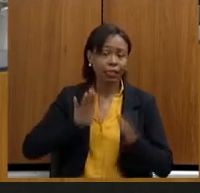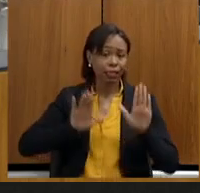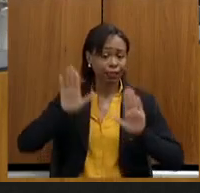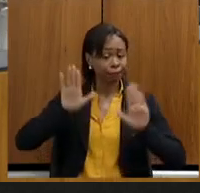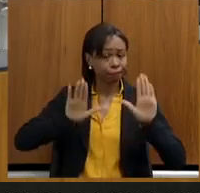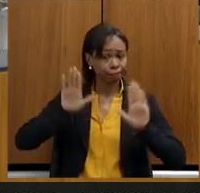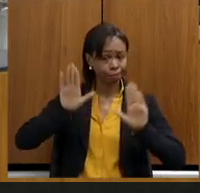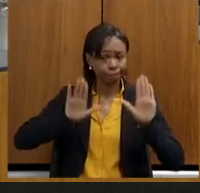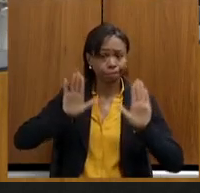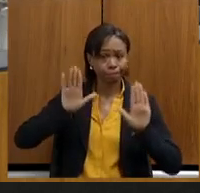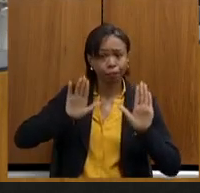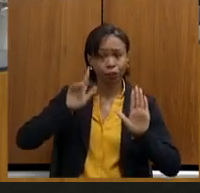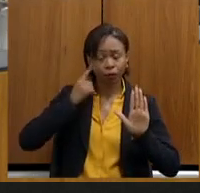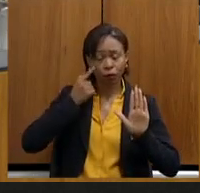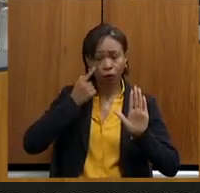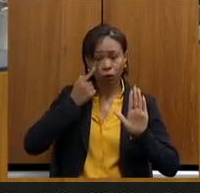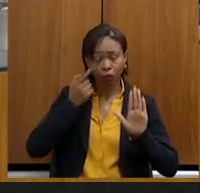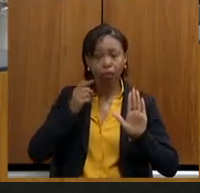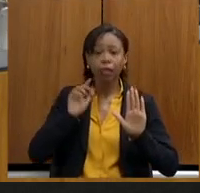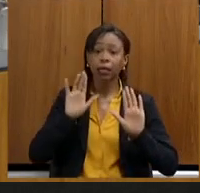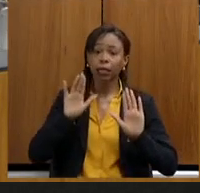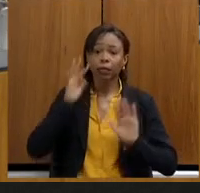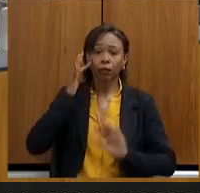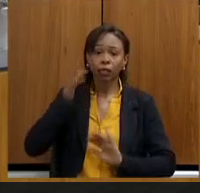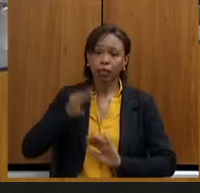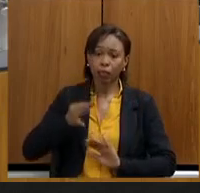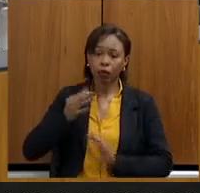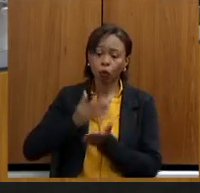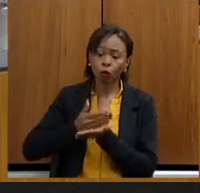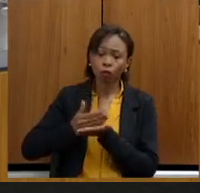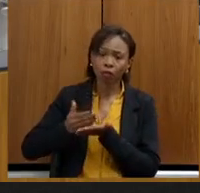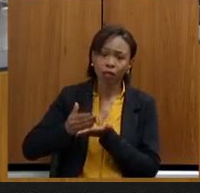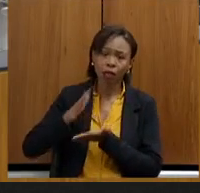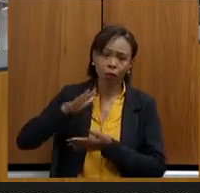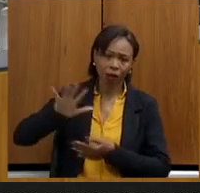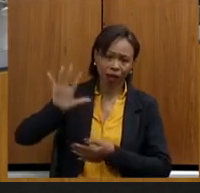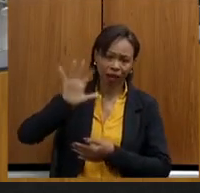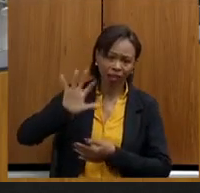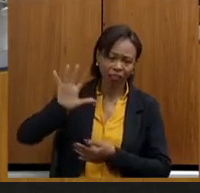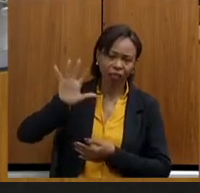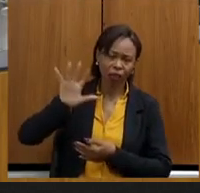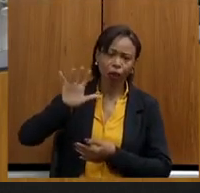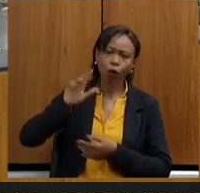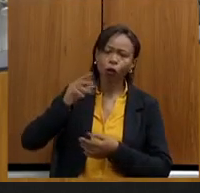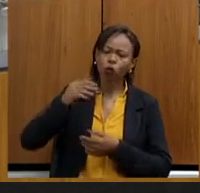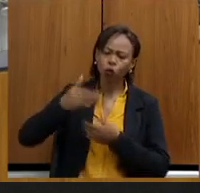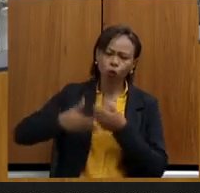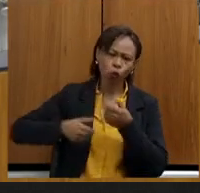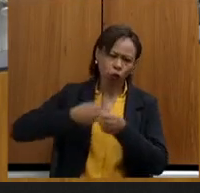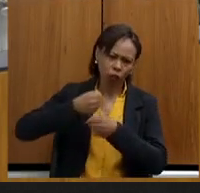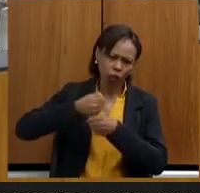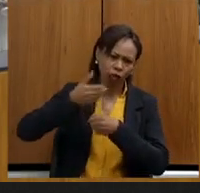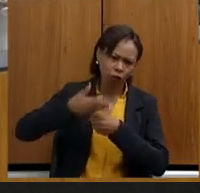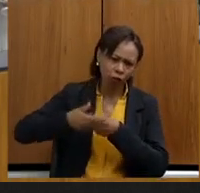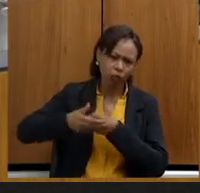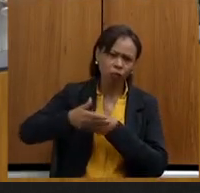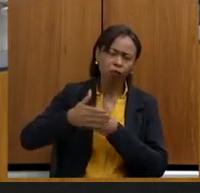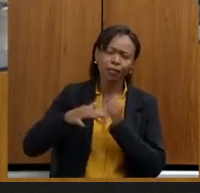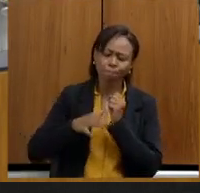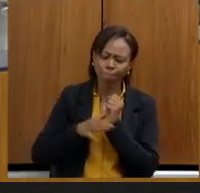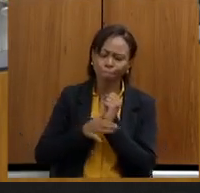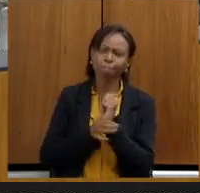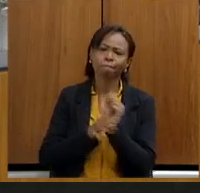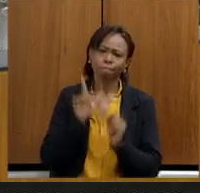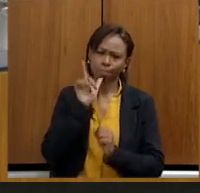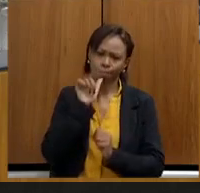que iniciando por lá, nós vamos ter nos próximos anos a garantia de água, principalmente para